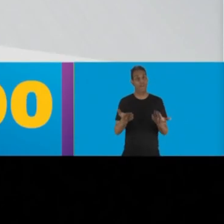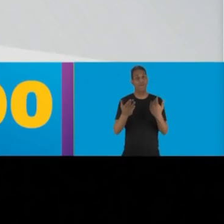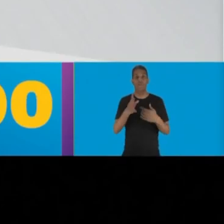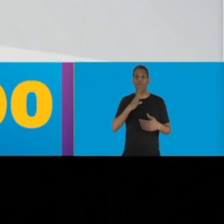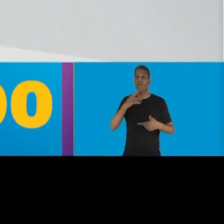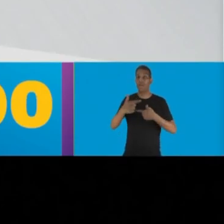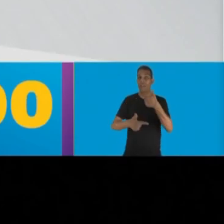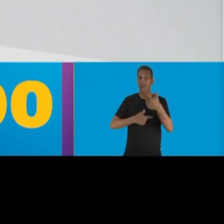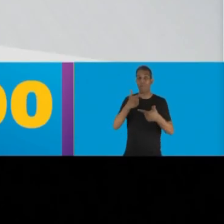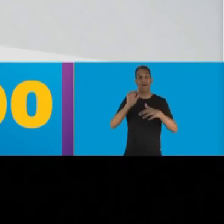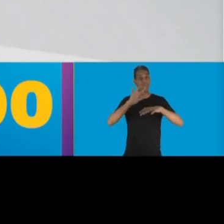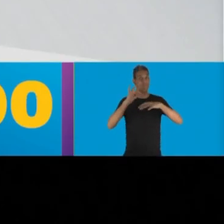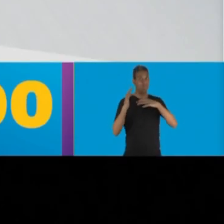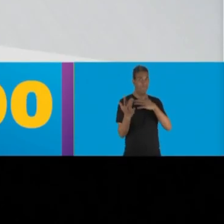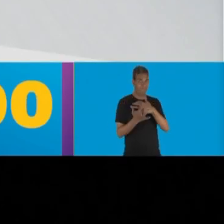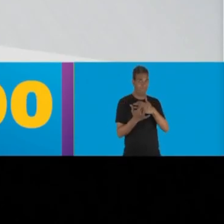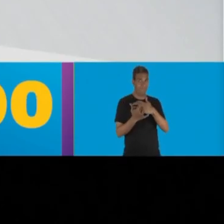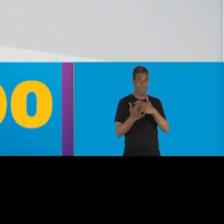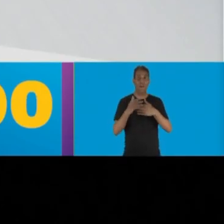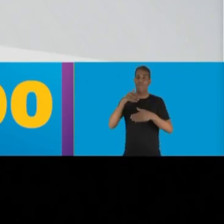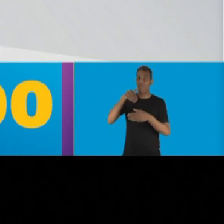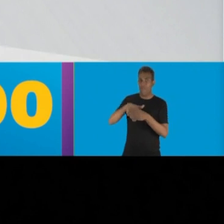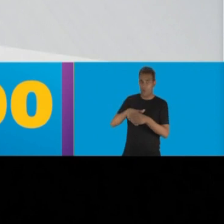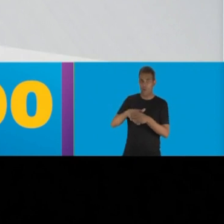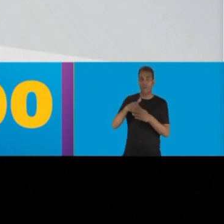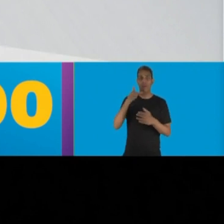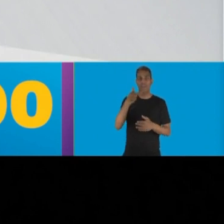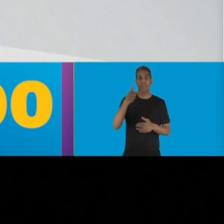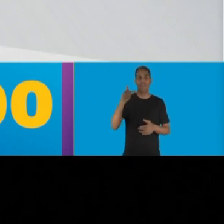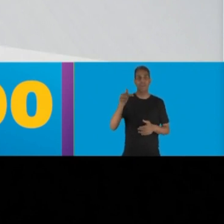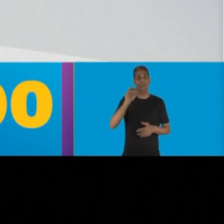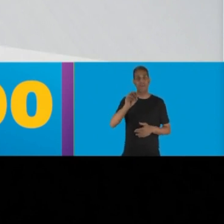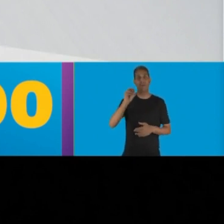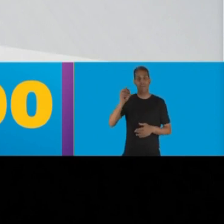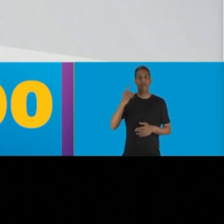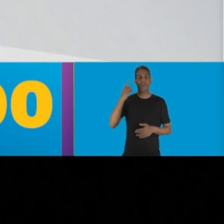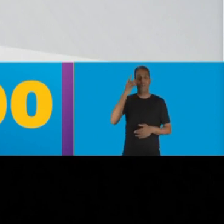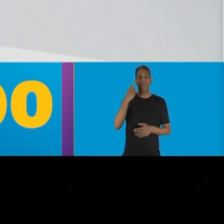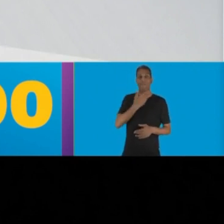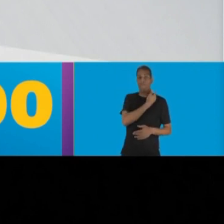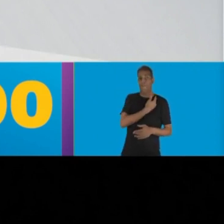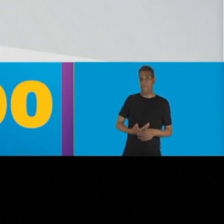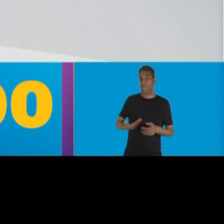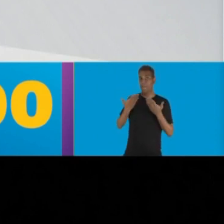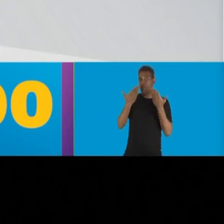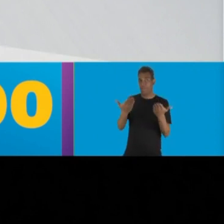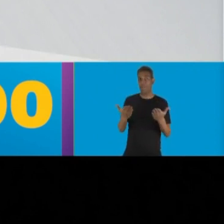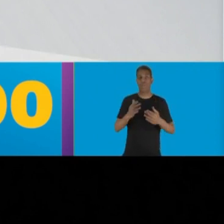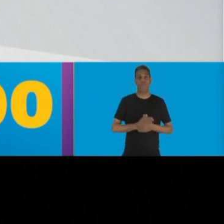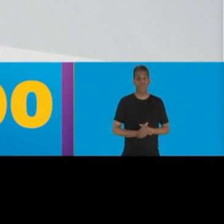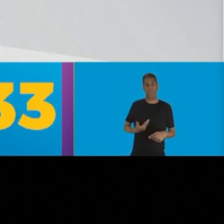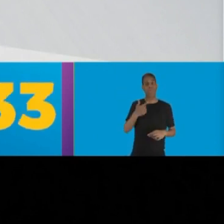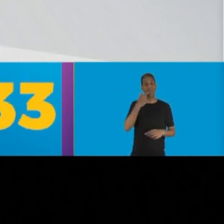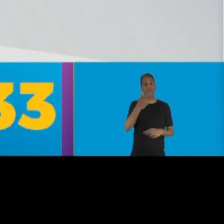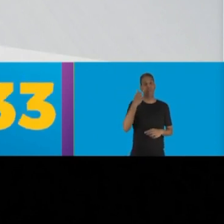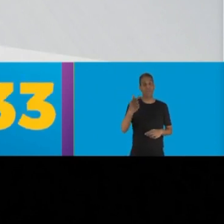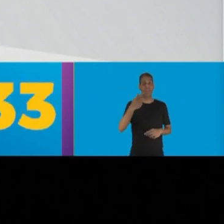Convido a conhecer meu trabalho nas redes sociais. Peço seu voto. Deputado estadual Giovanni Ratinho, 7700. Estadual